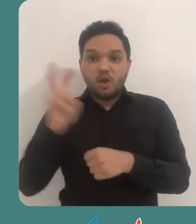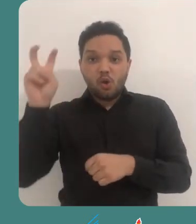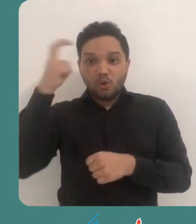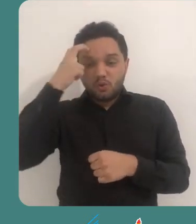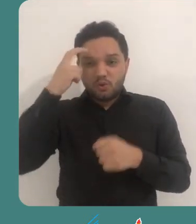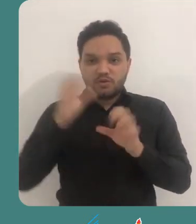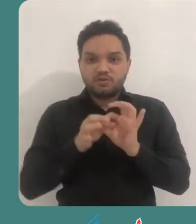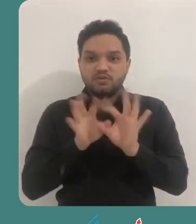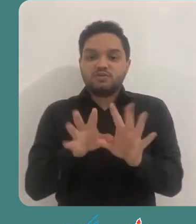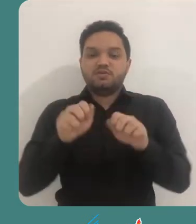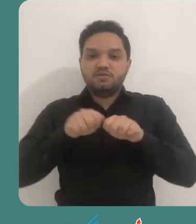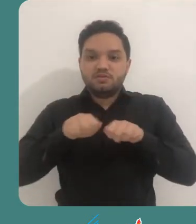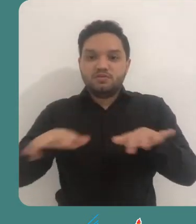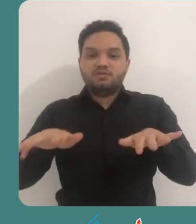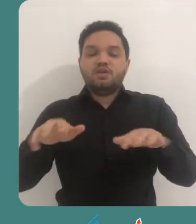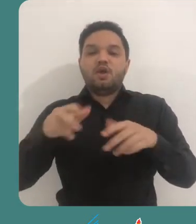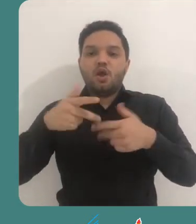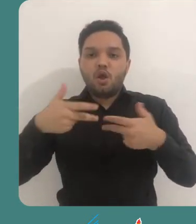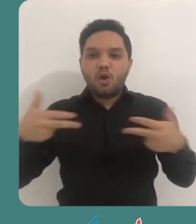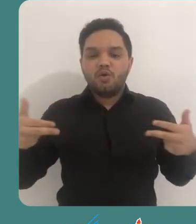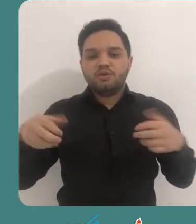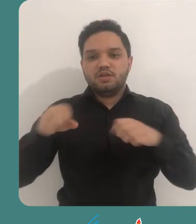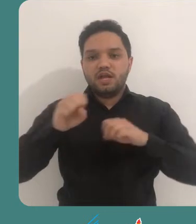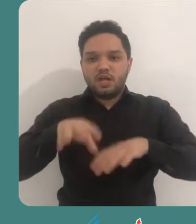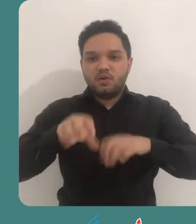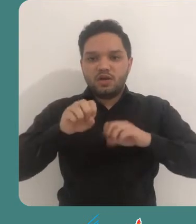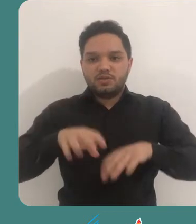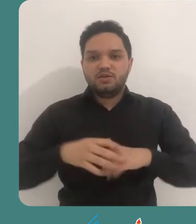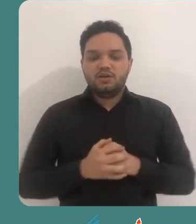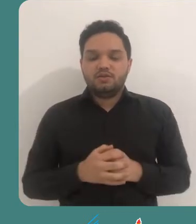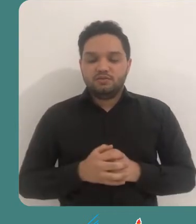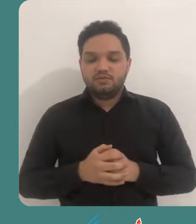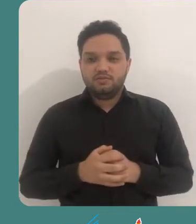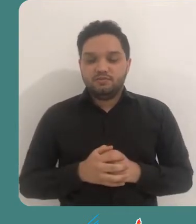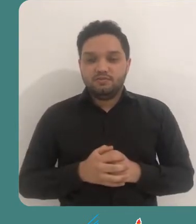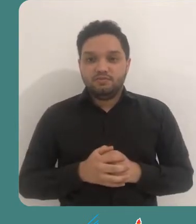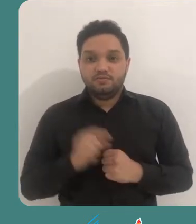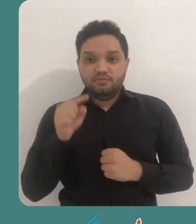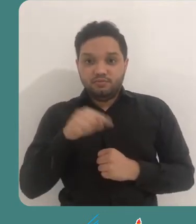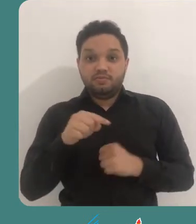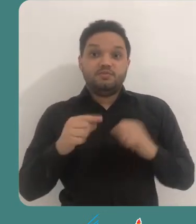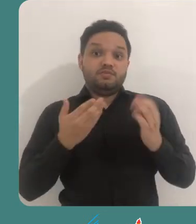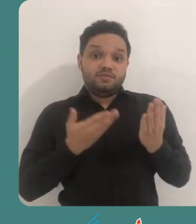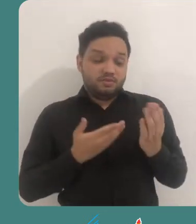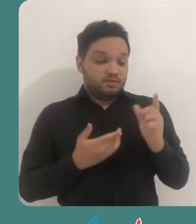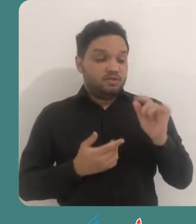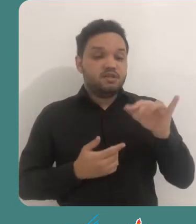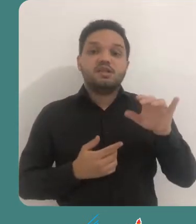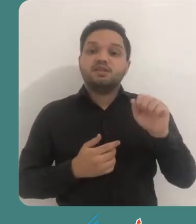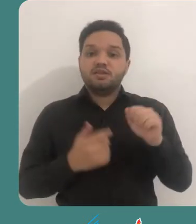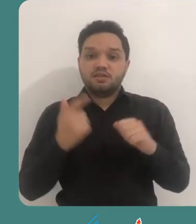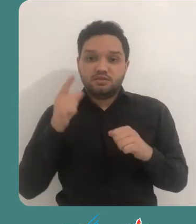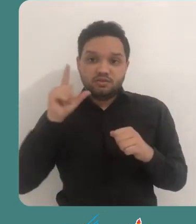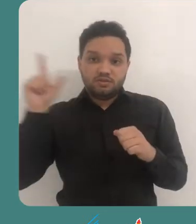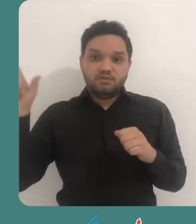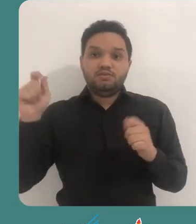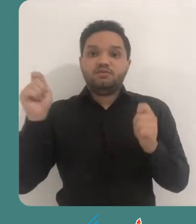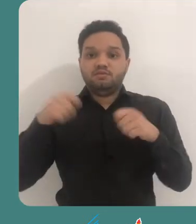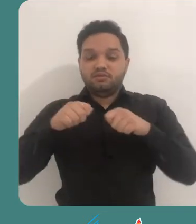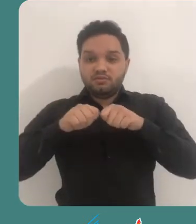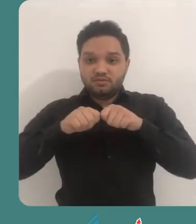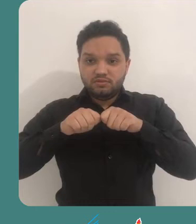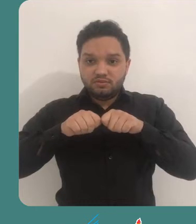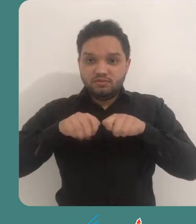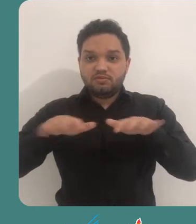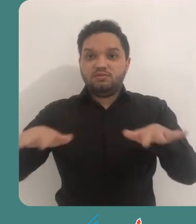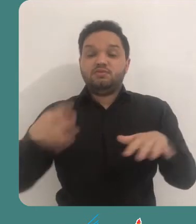melhor representa cultura livre e disseminação dos recursos educacionais abertos. Esta licença permite que outros